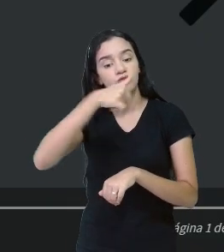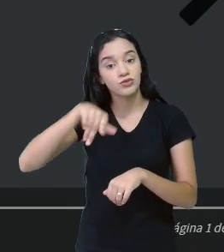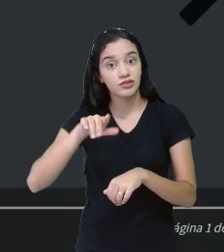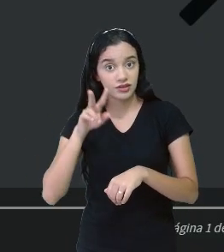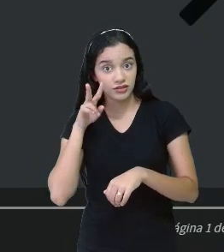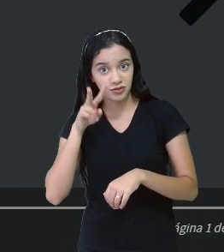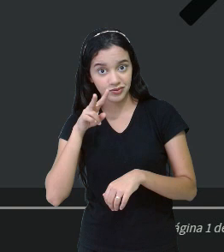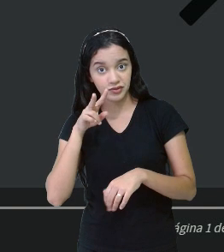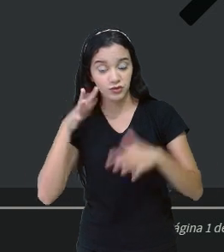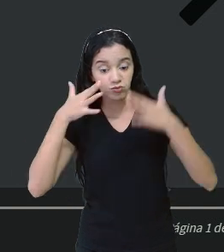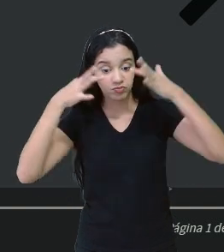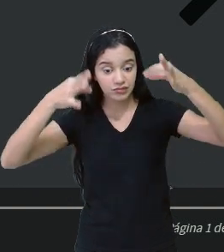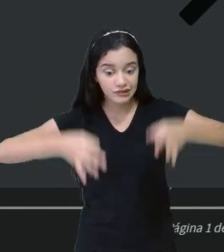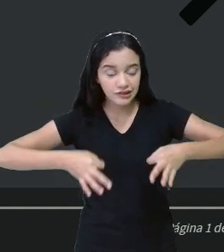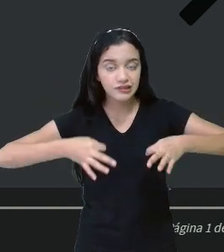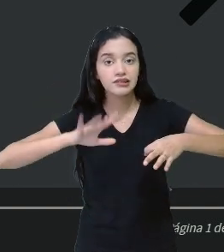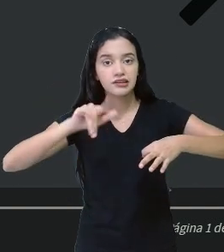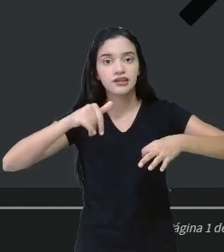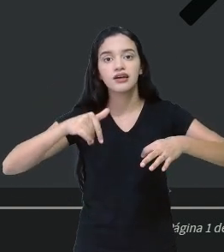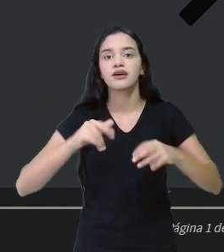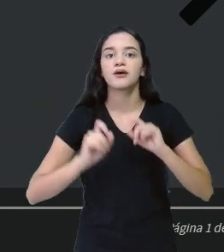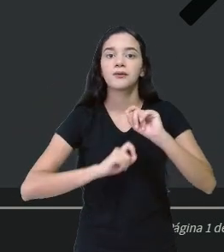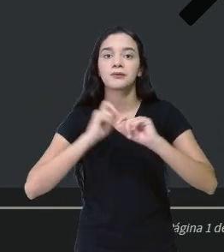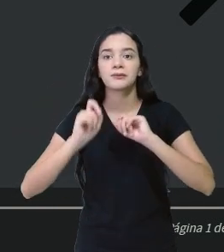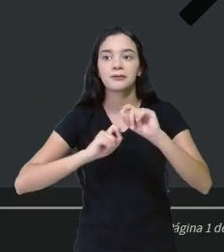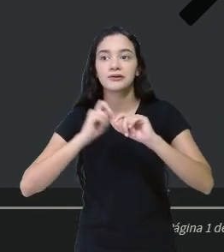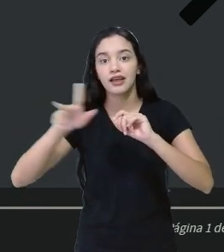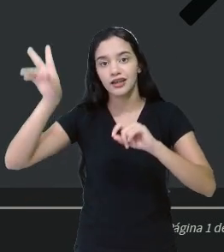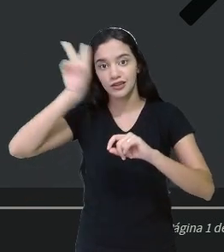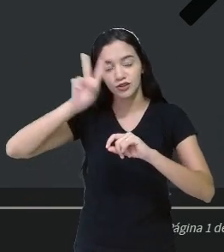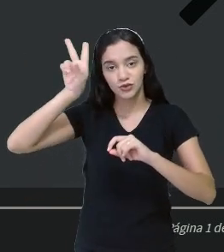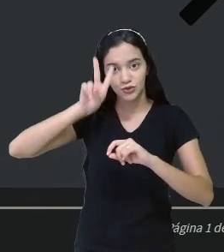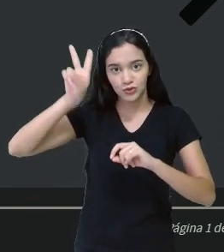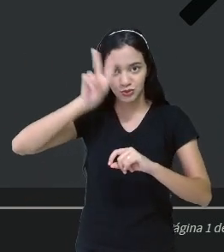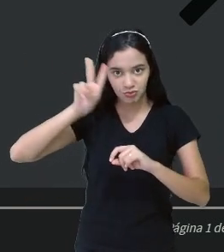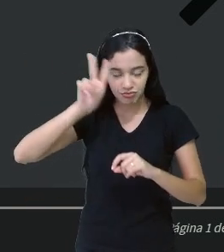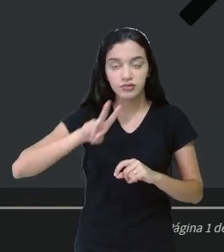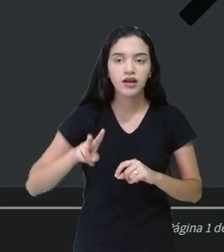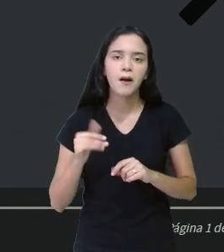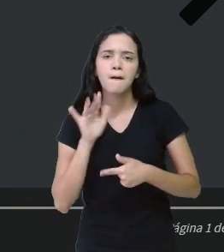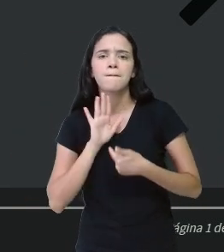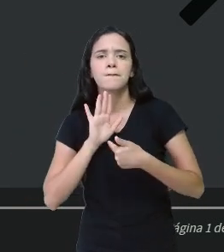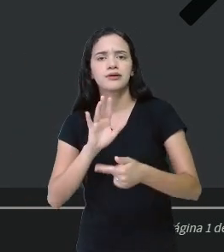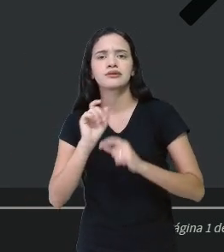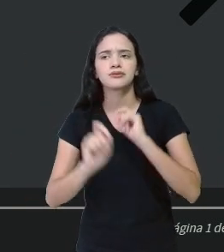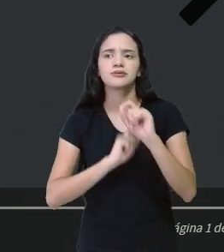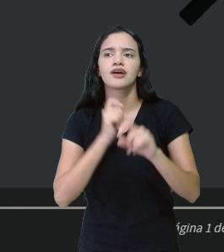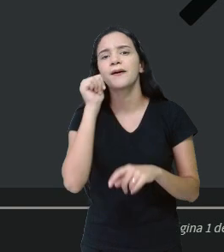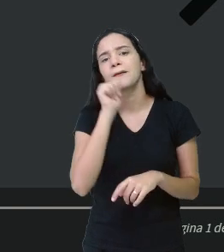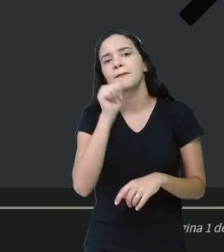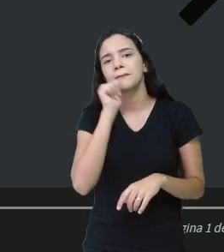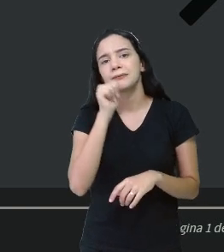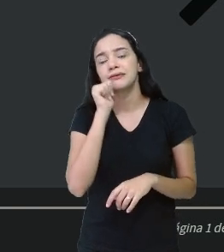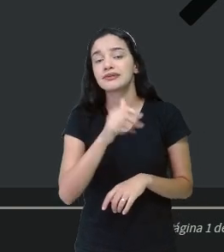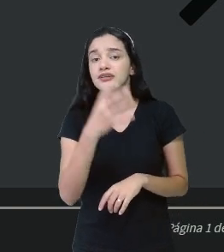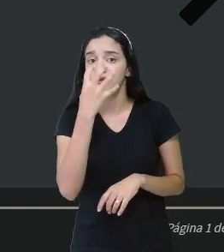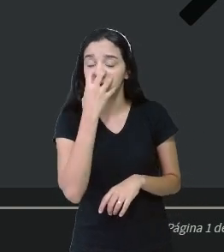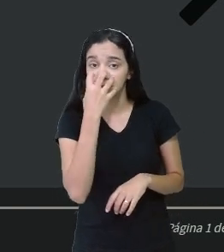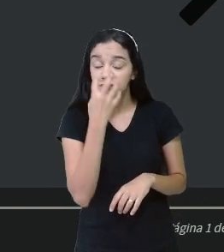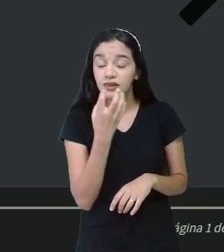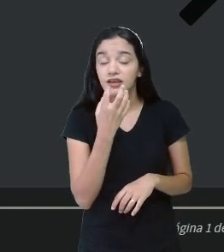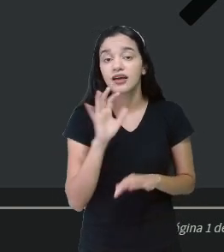vendo, eu já chamo a atenção para a ilustração da Vanna Campos, mostrando aí uma menina com um cachorrinho,